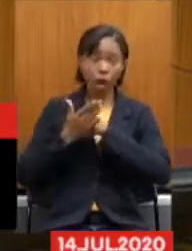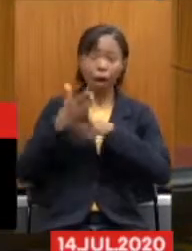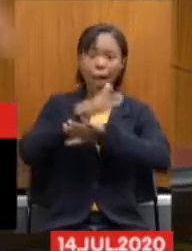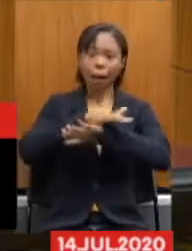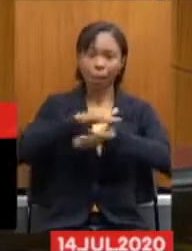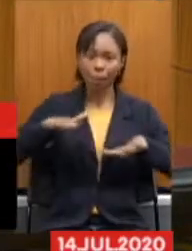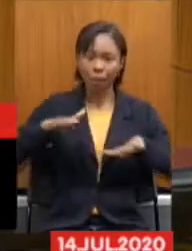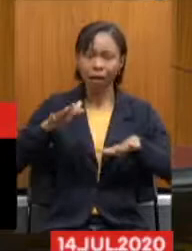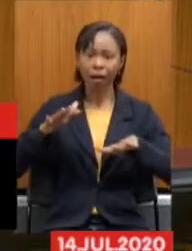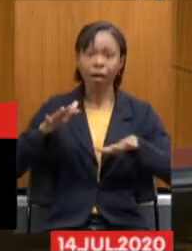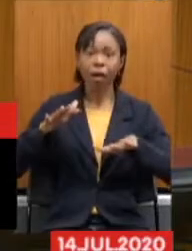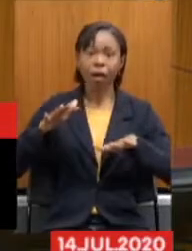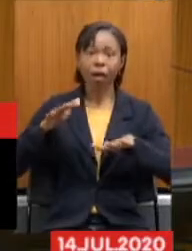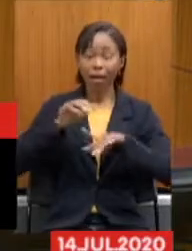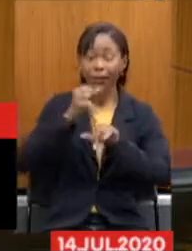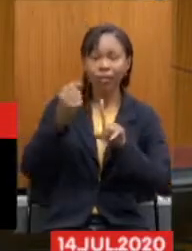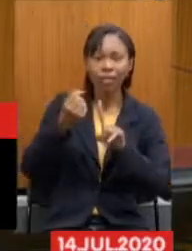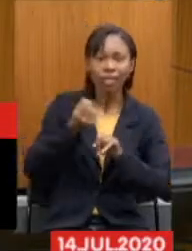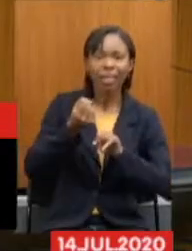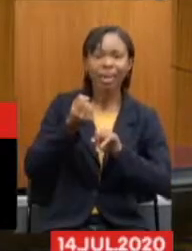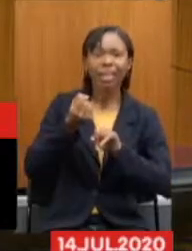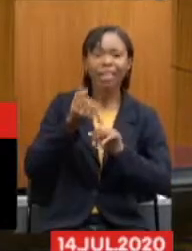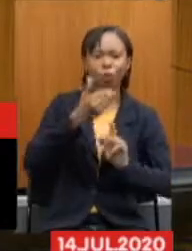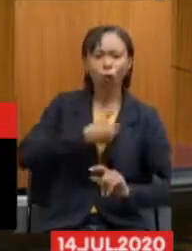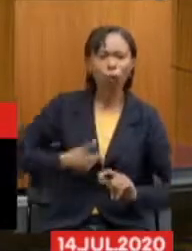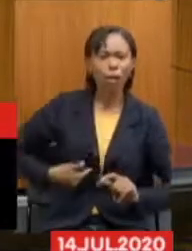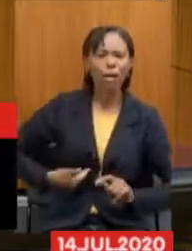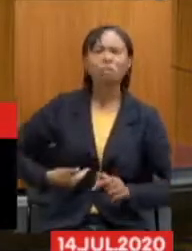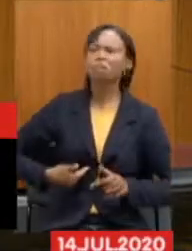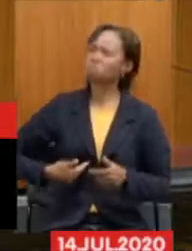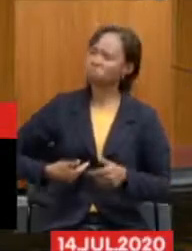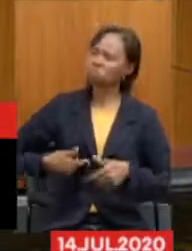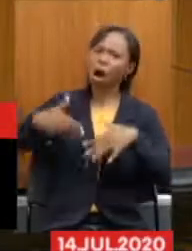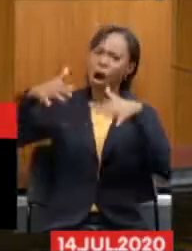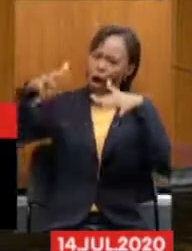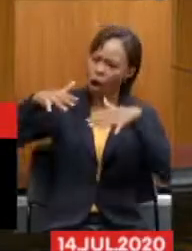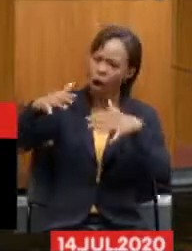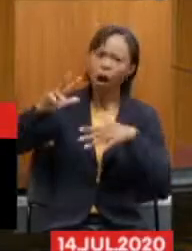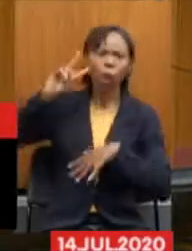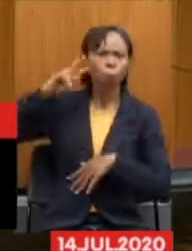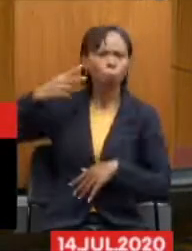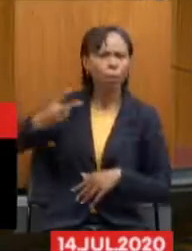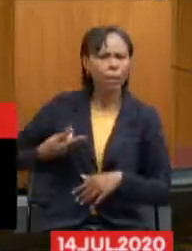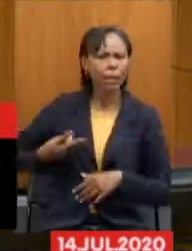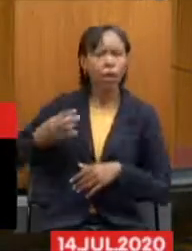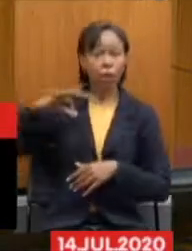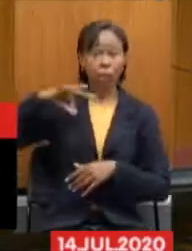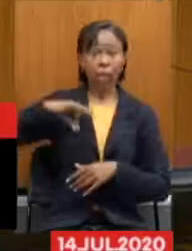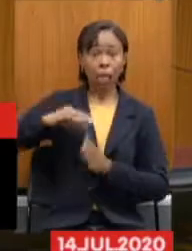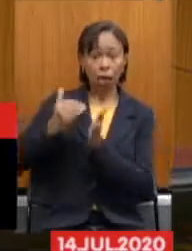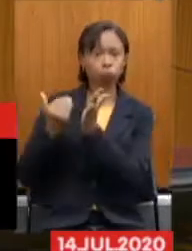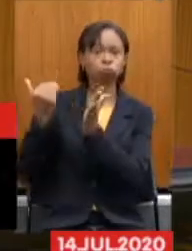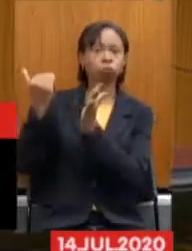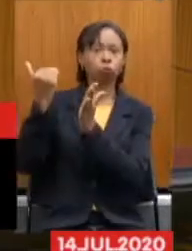pela sociedade mas pelos governos com aumento de salário, com gratificações financeiras,